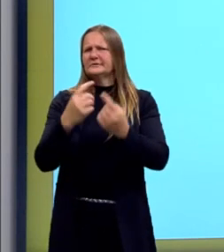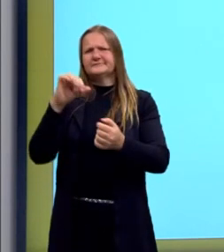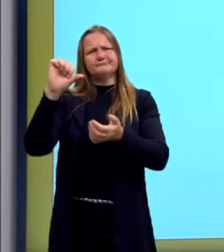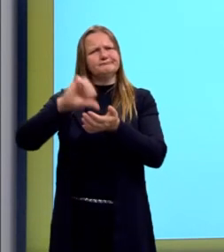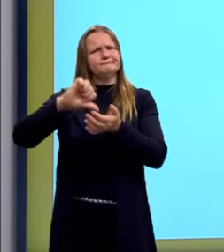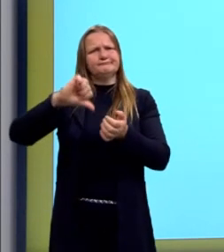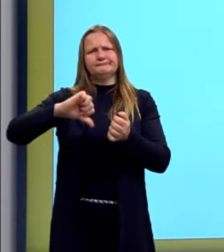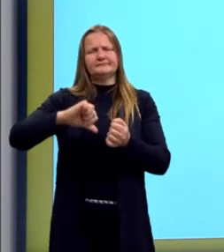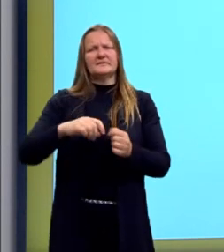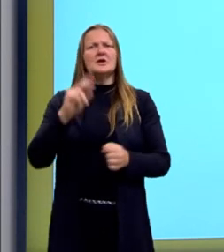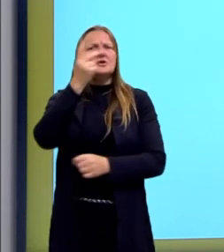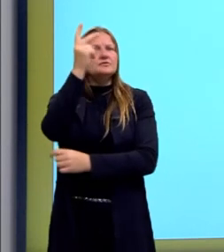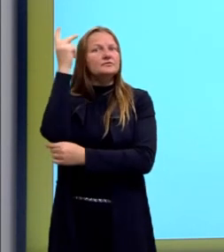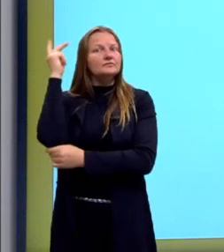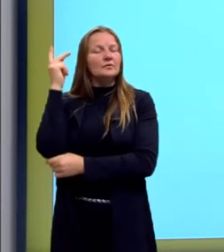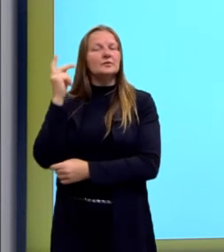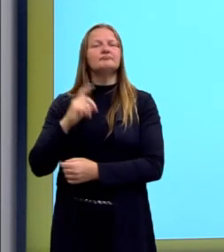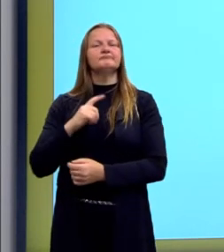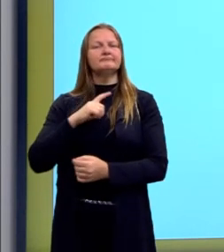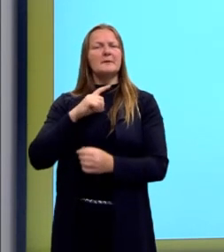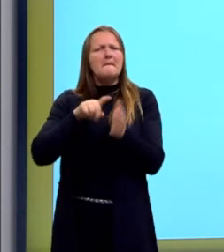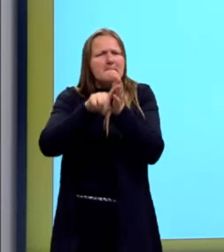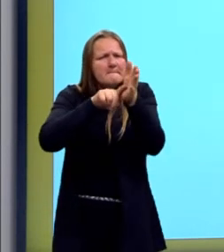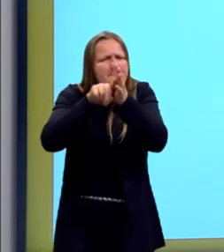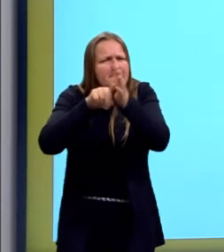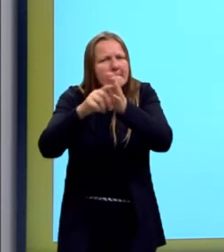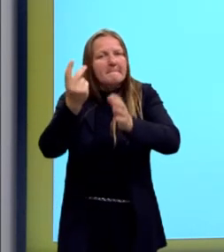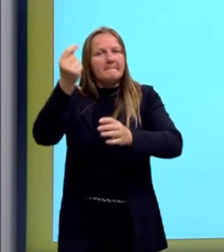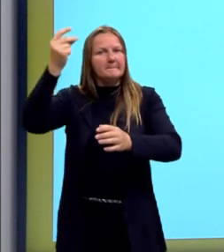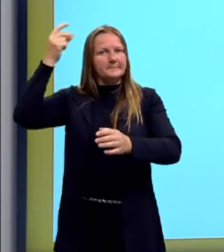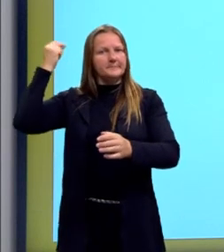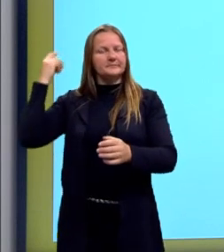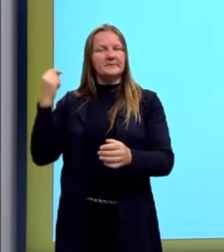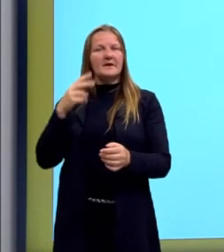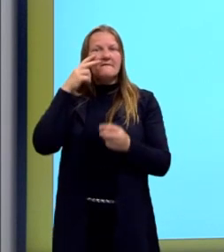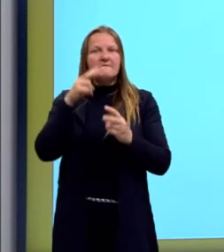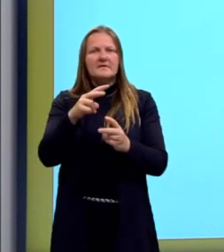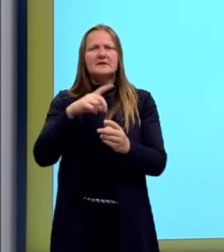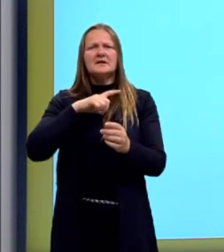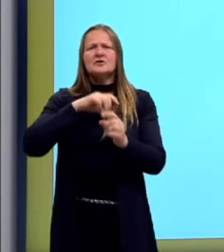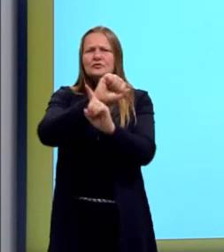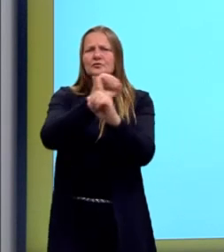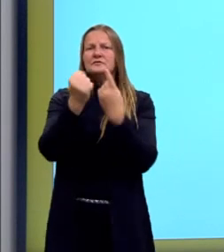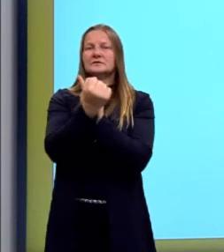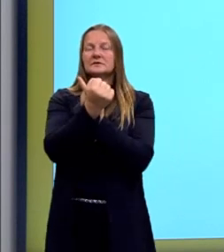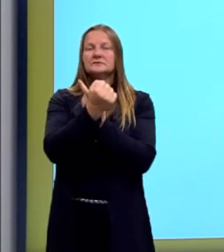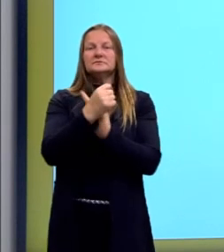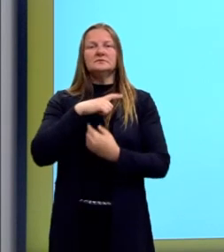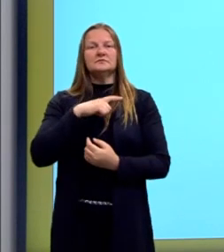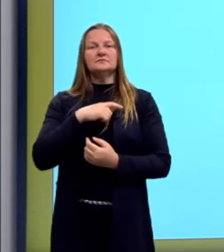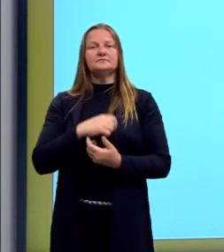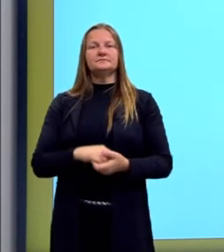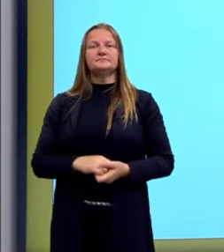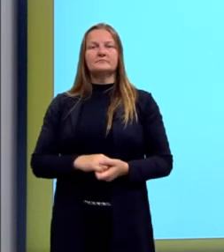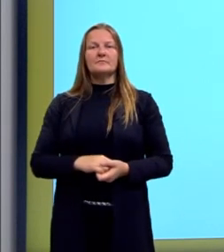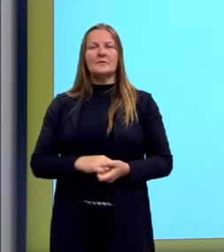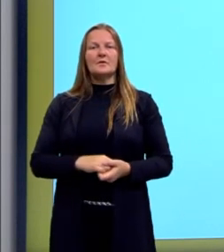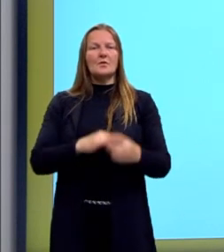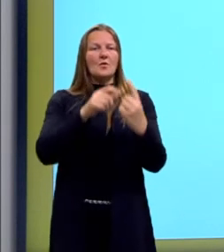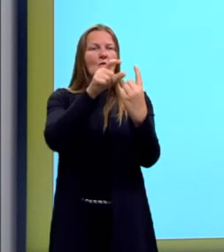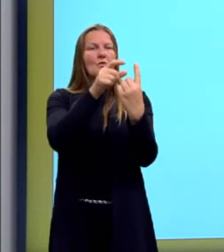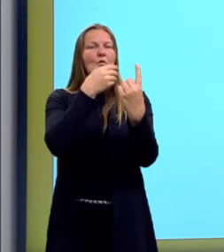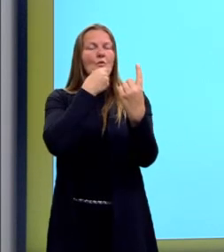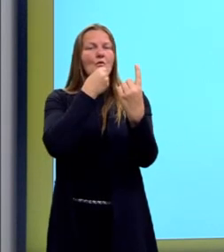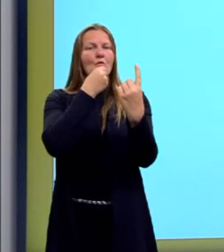dessa questão da historicidade também, a gente pesquisando o passado, a gente vê que tem algumas sociedades, por exemplo, que vão dizer, ah, o homem